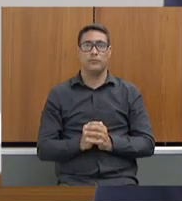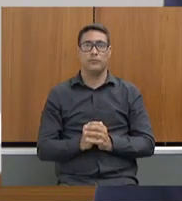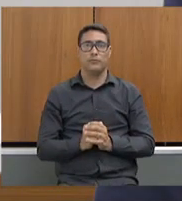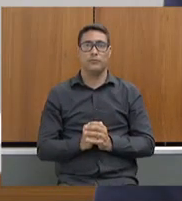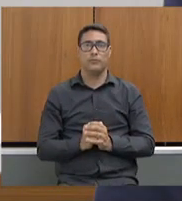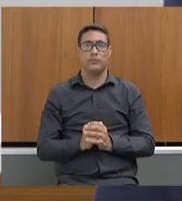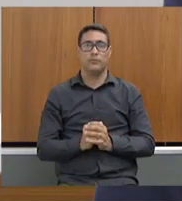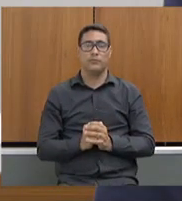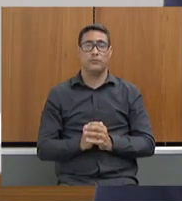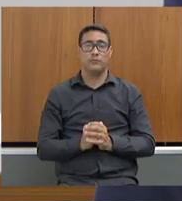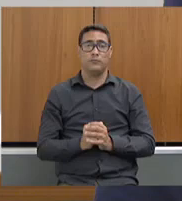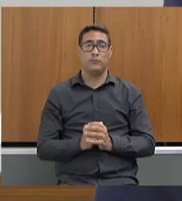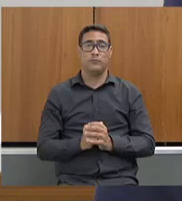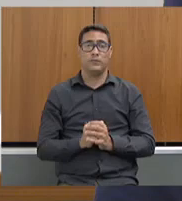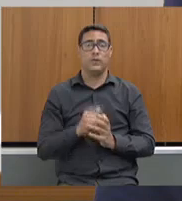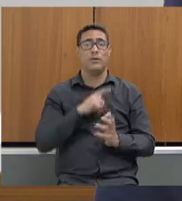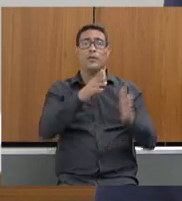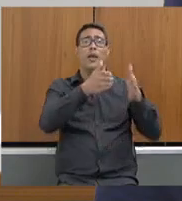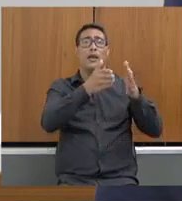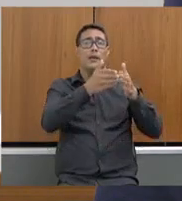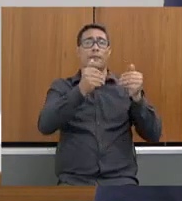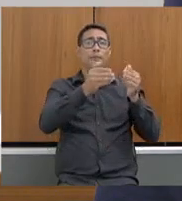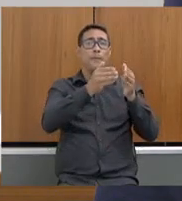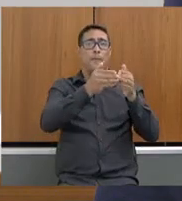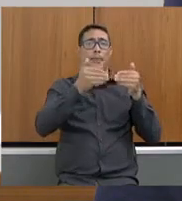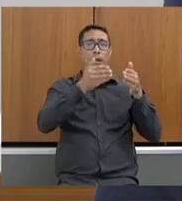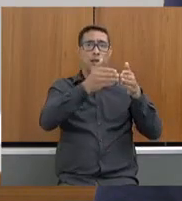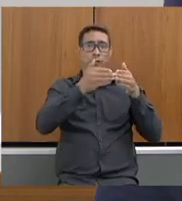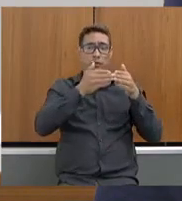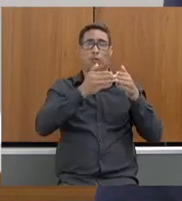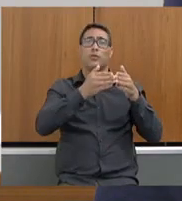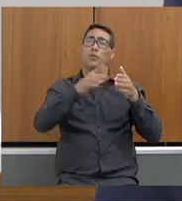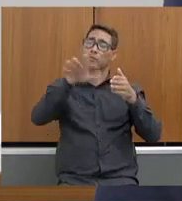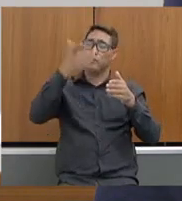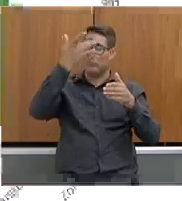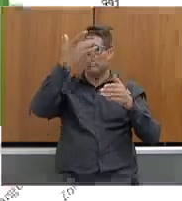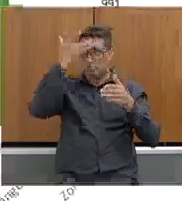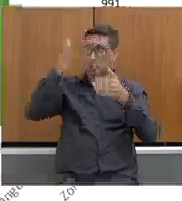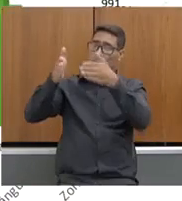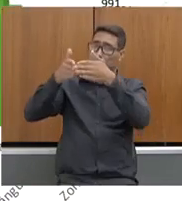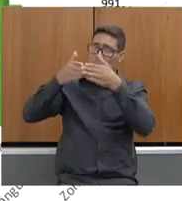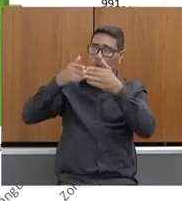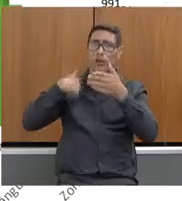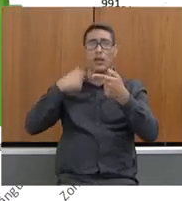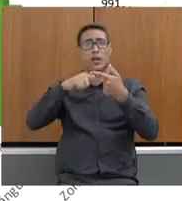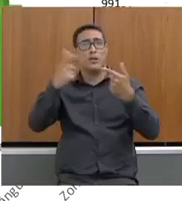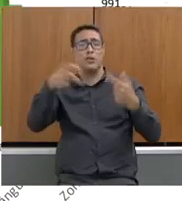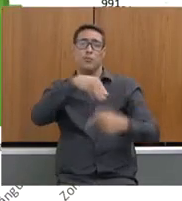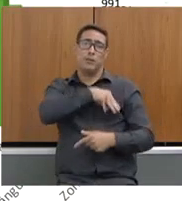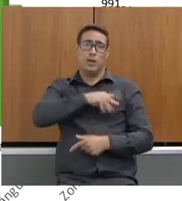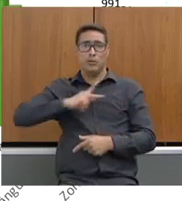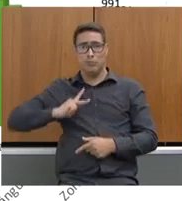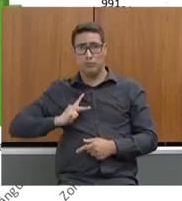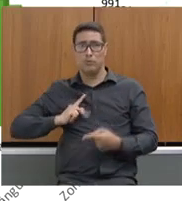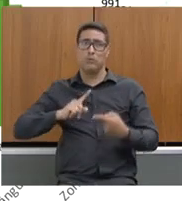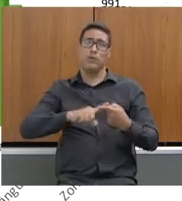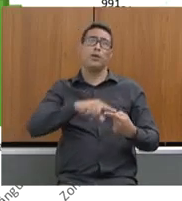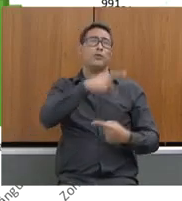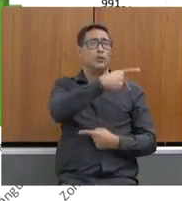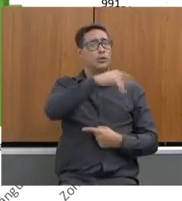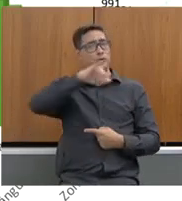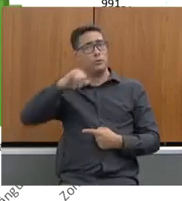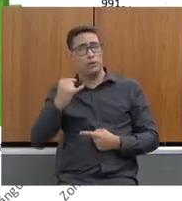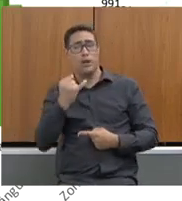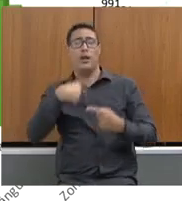Aqui são as requisições. Requisições são recebidas de órgãos de controle, Ministério Público, Poder Judiciário. De